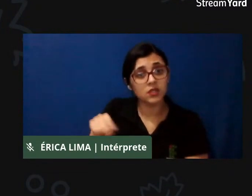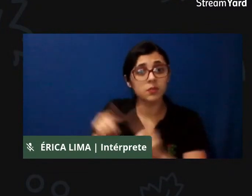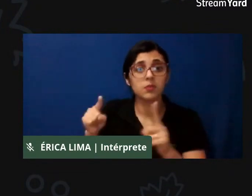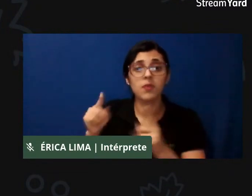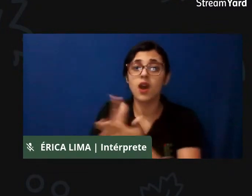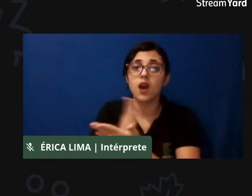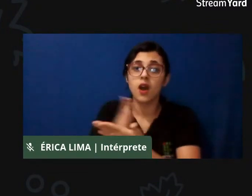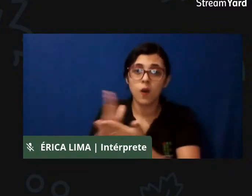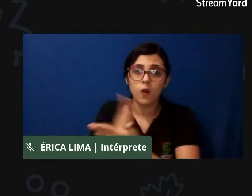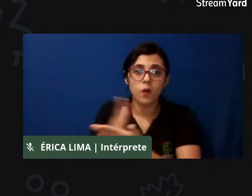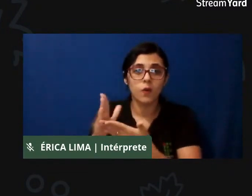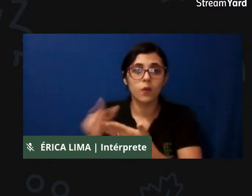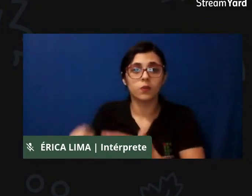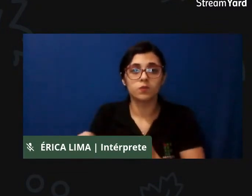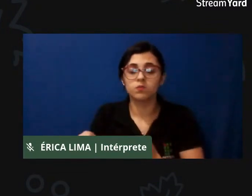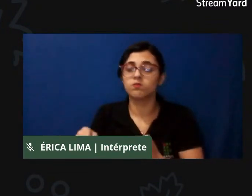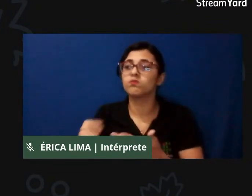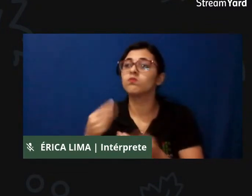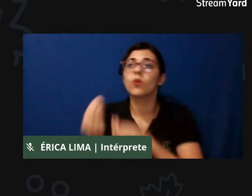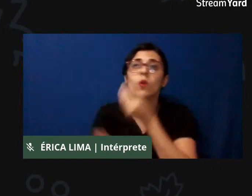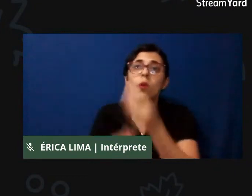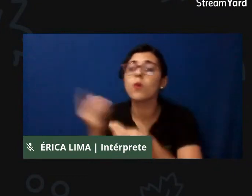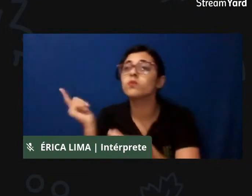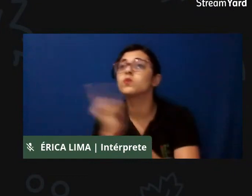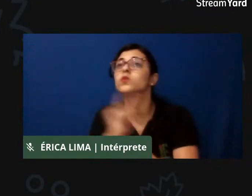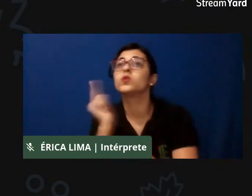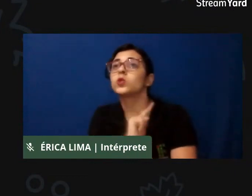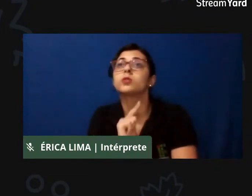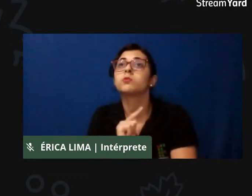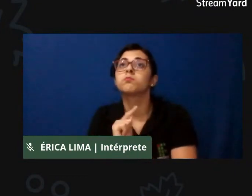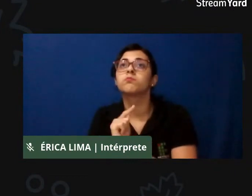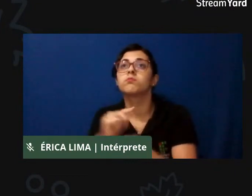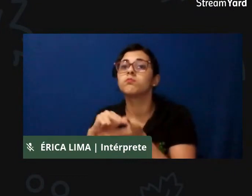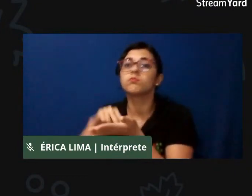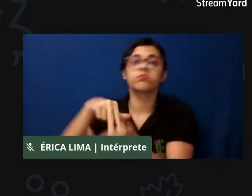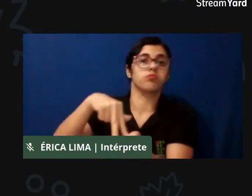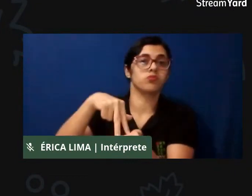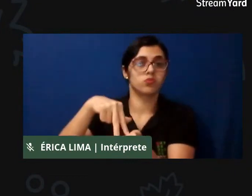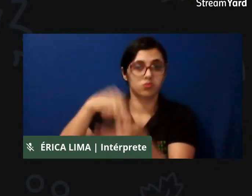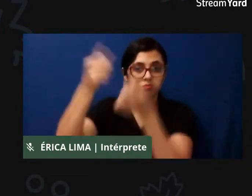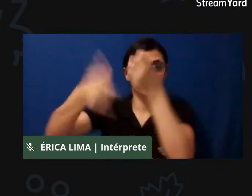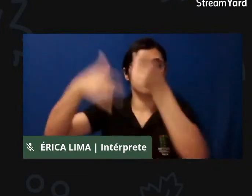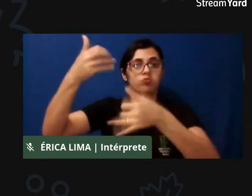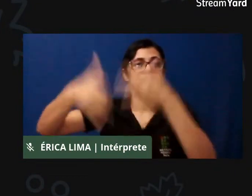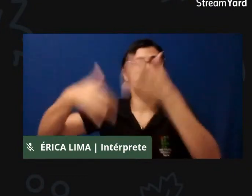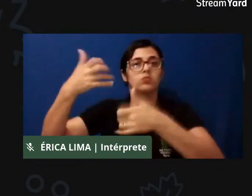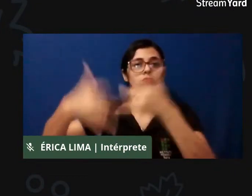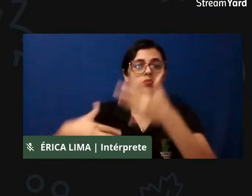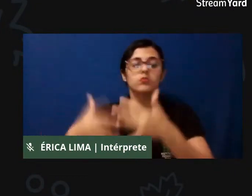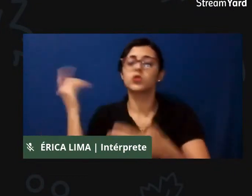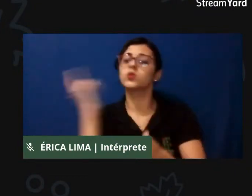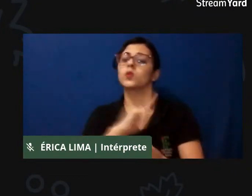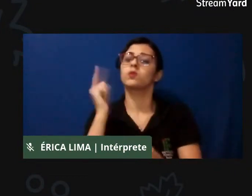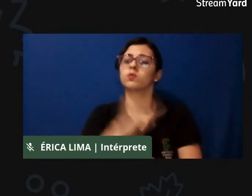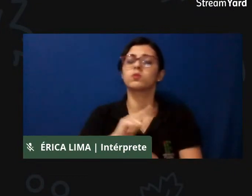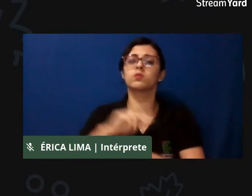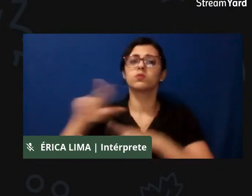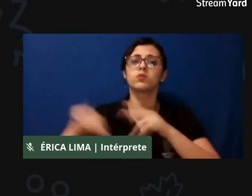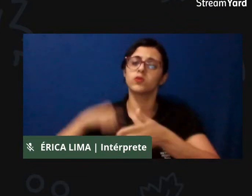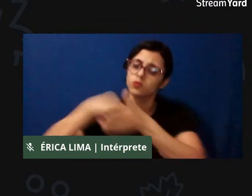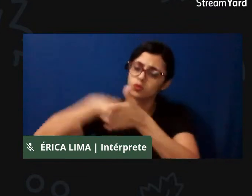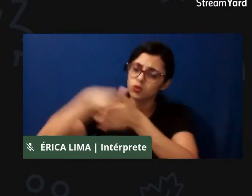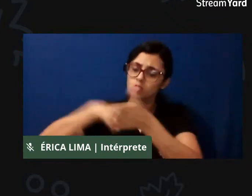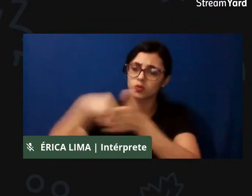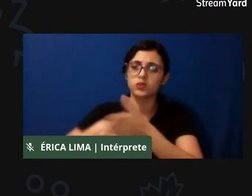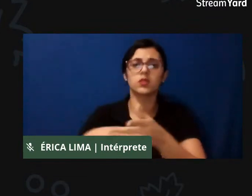possibilitando esse falar, vinham possibilitando também a reivindicação, assim como também a denúncia de tudo aquilo